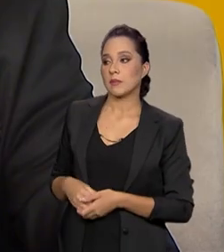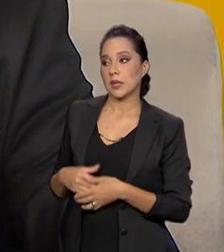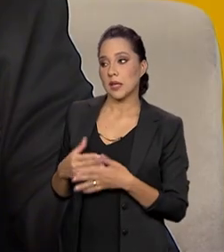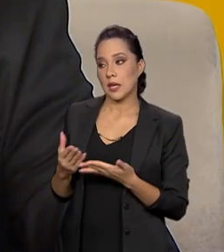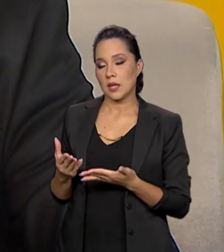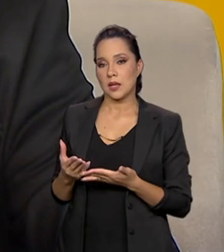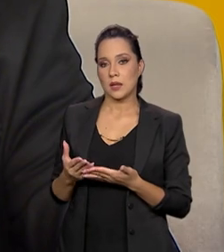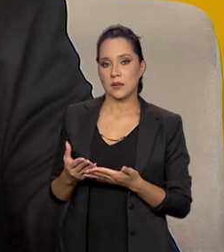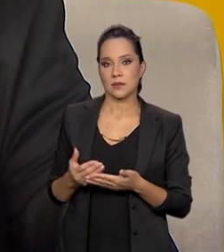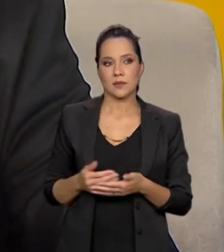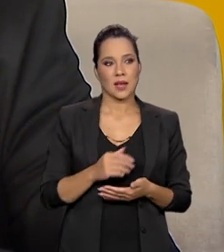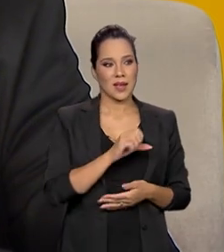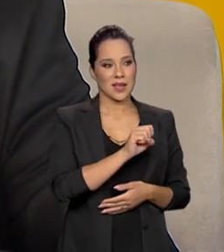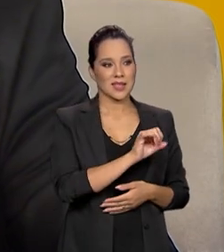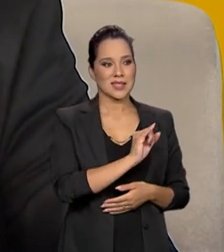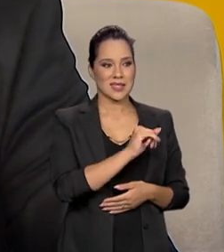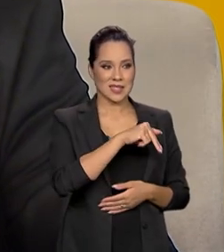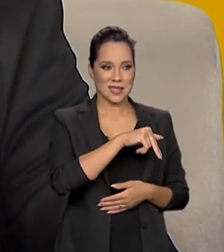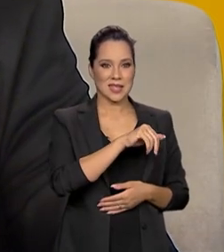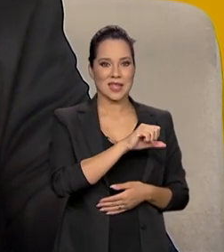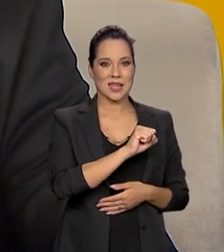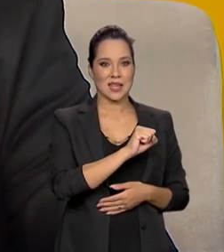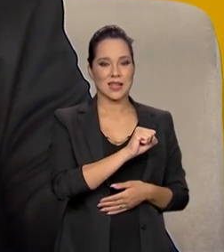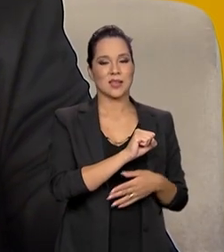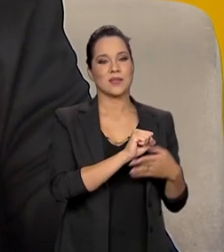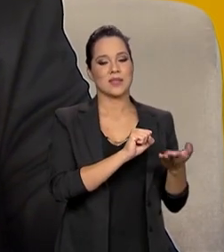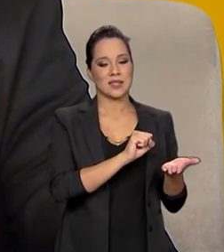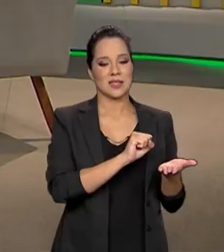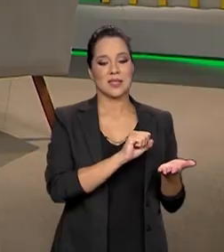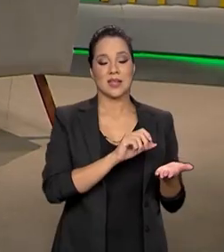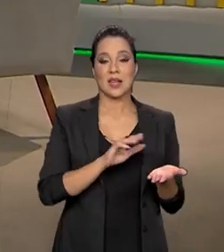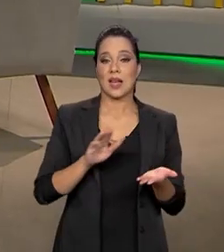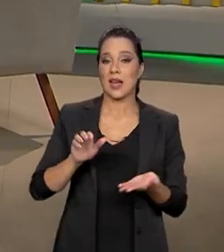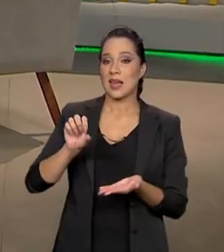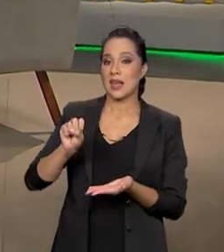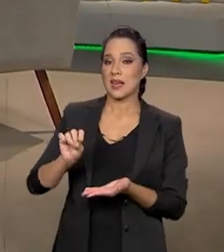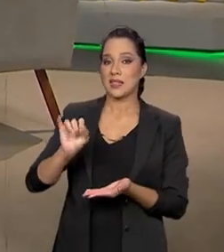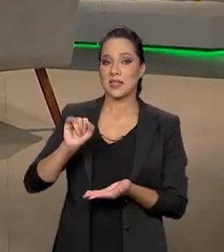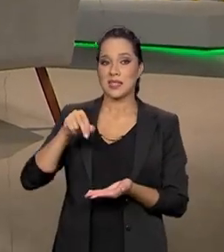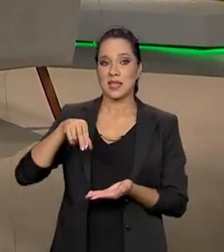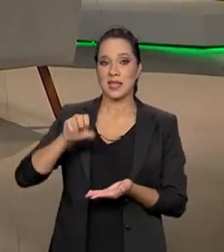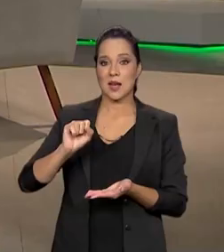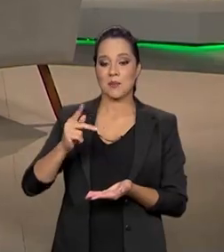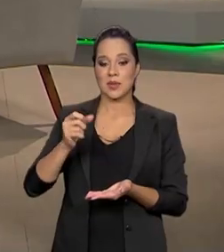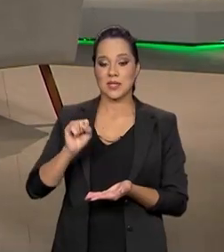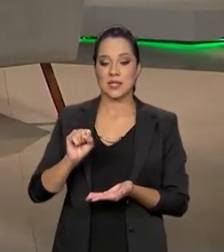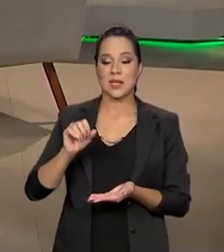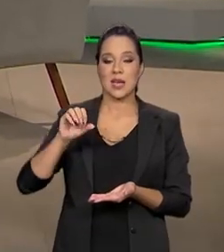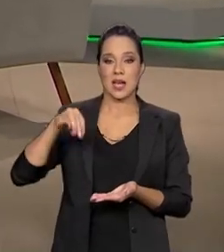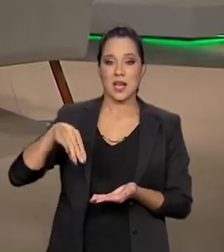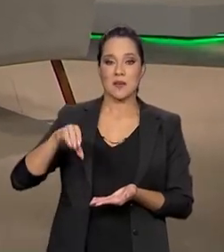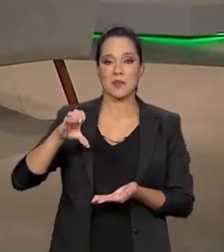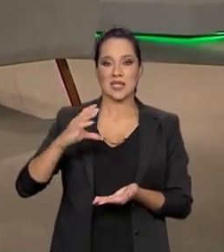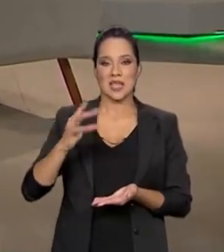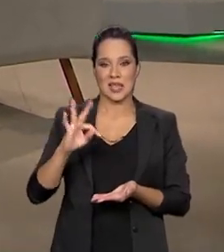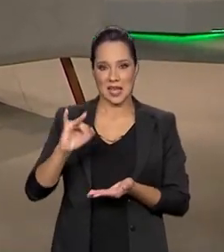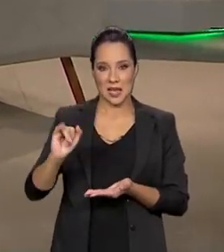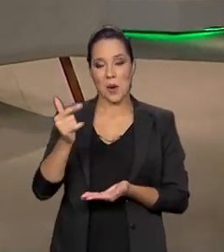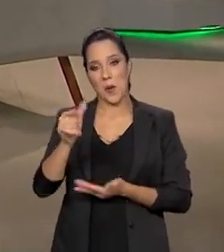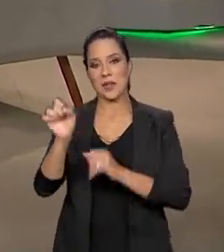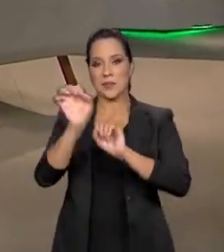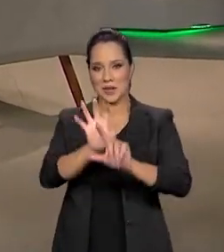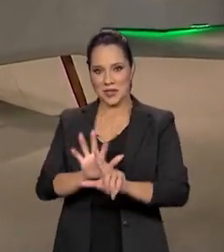o... Que é a Sinapse, Isso. O Sinapse. Sinapse MCTI é uma outra plataforma onde a gente